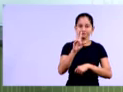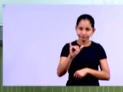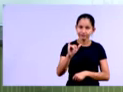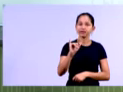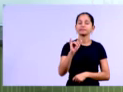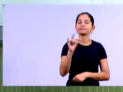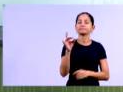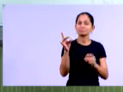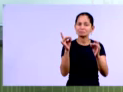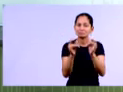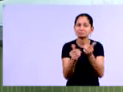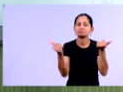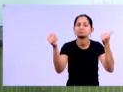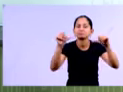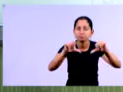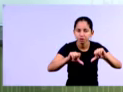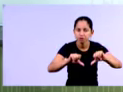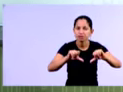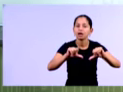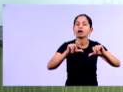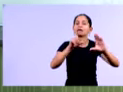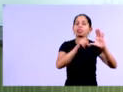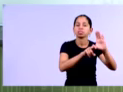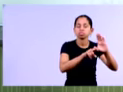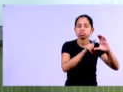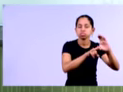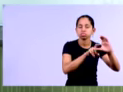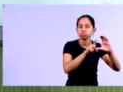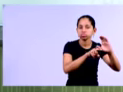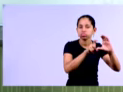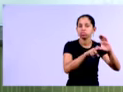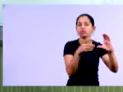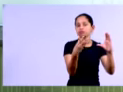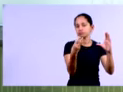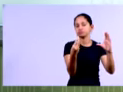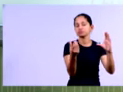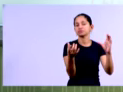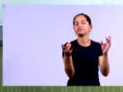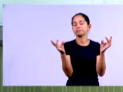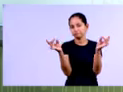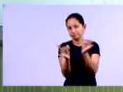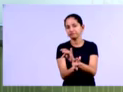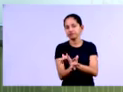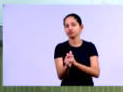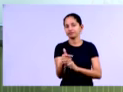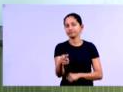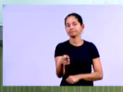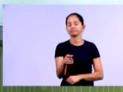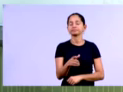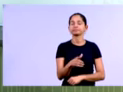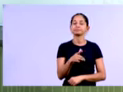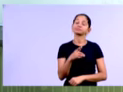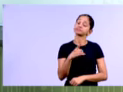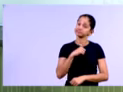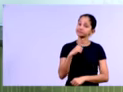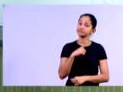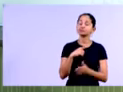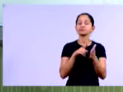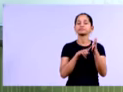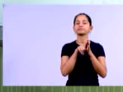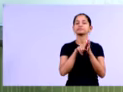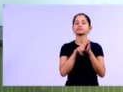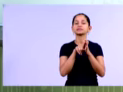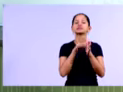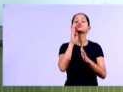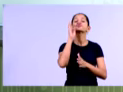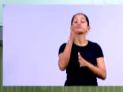piorando cada vez mais a sua situação, tá? E tendendo a falir. Teve pesquisas, tá, gente, que já